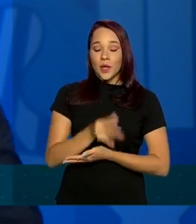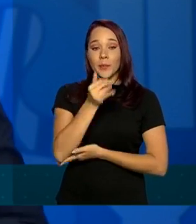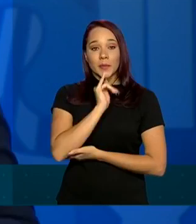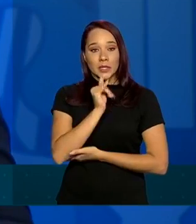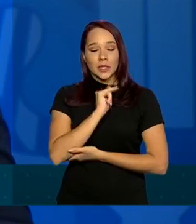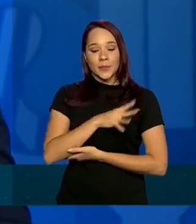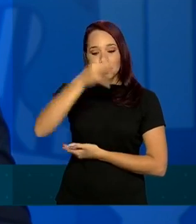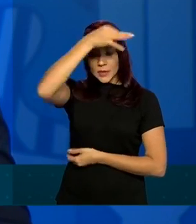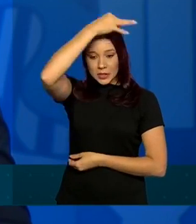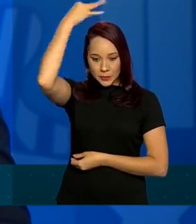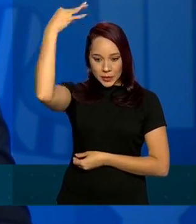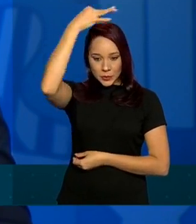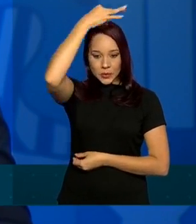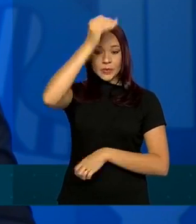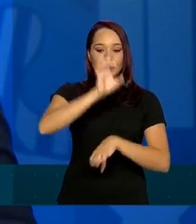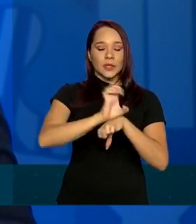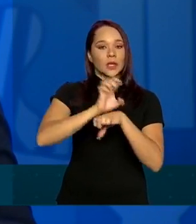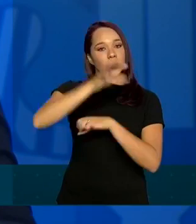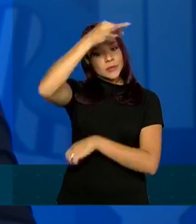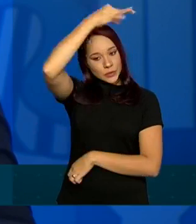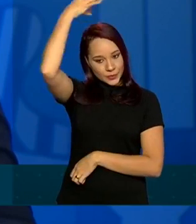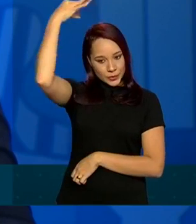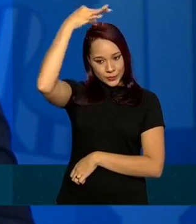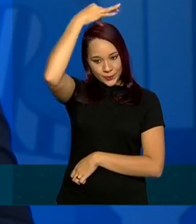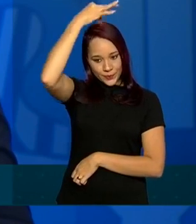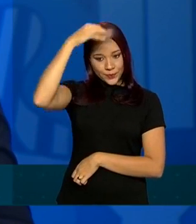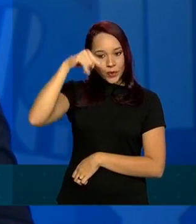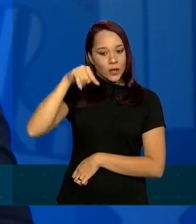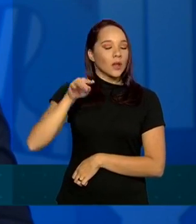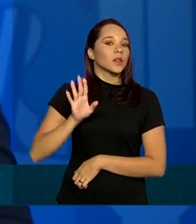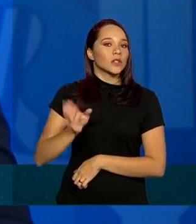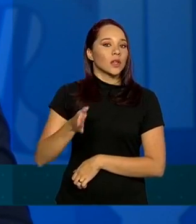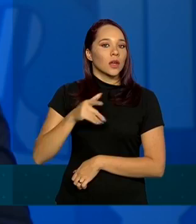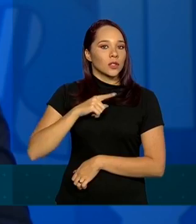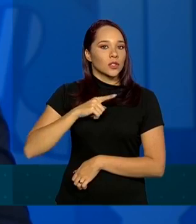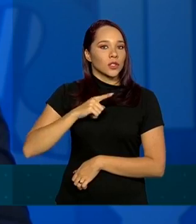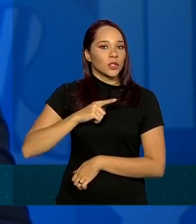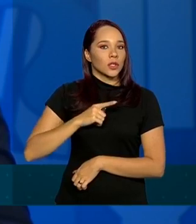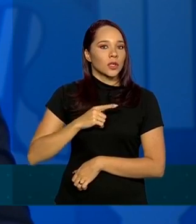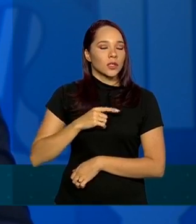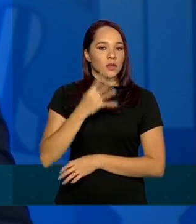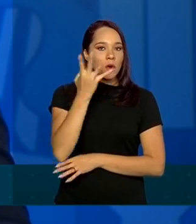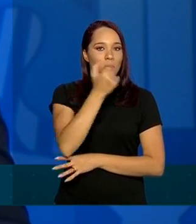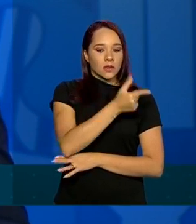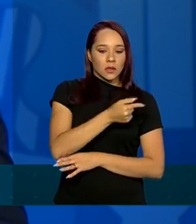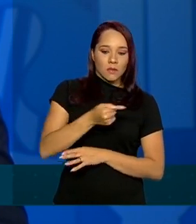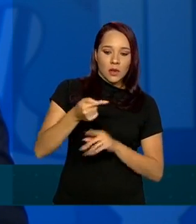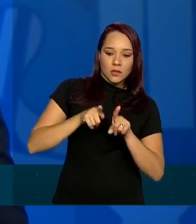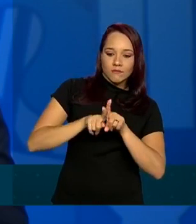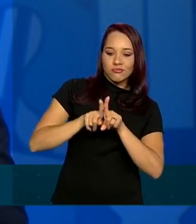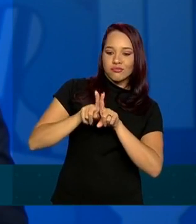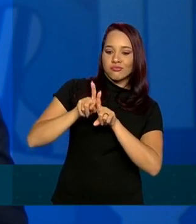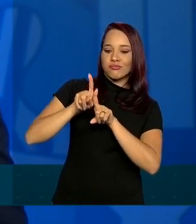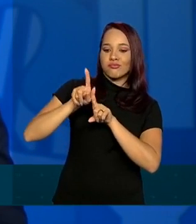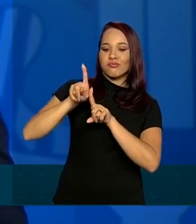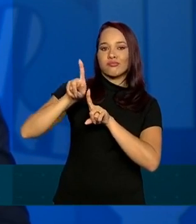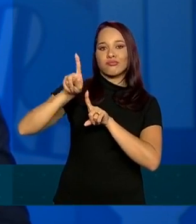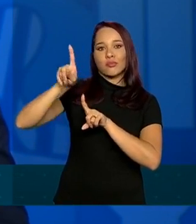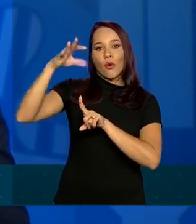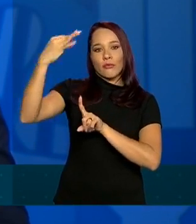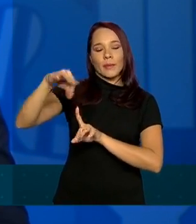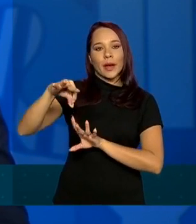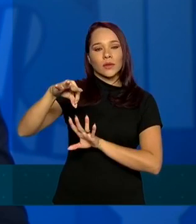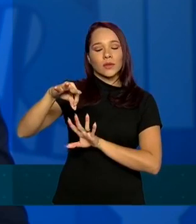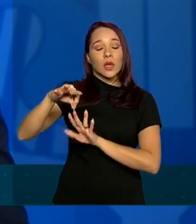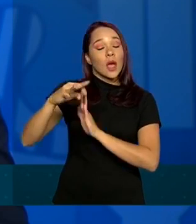região, no Espírito Santo, estado do Espírito Santo, que vinha nas últimas quatro semanas com um aumento no número de casos confirmados,